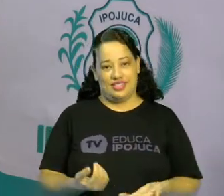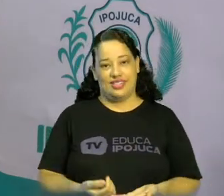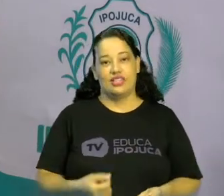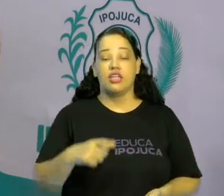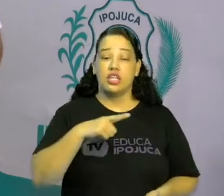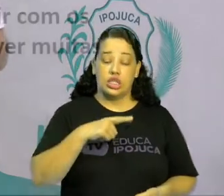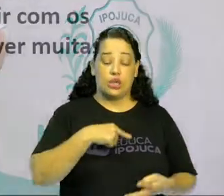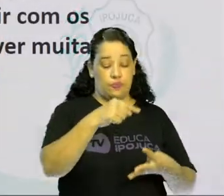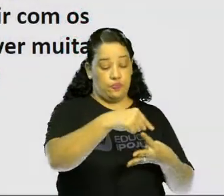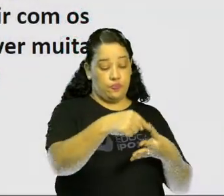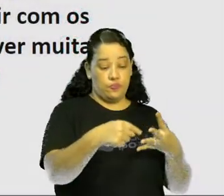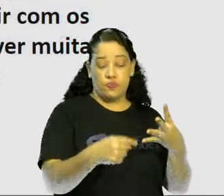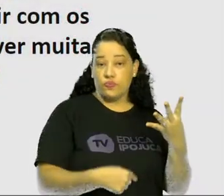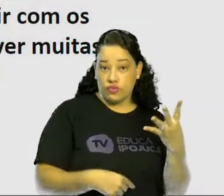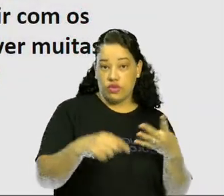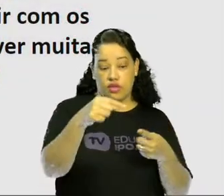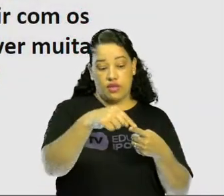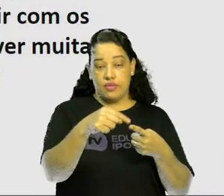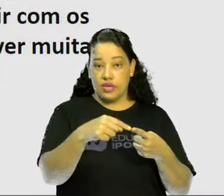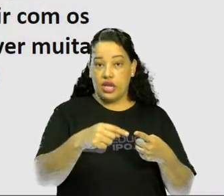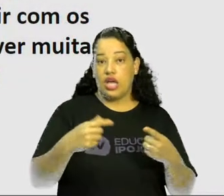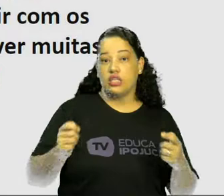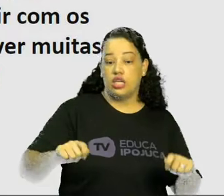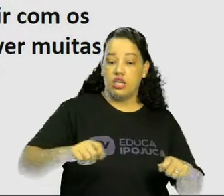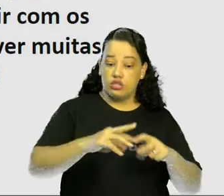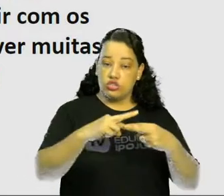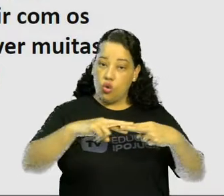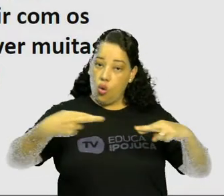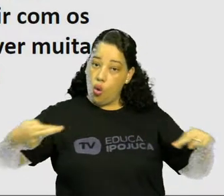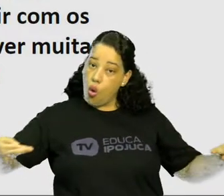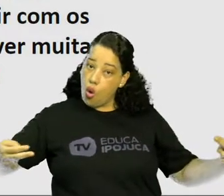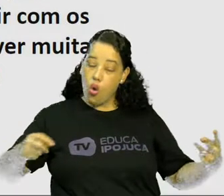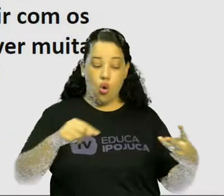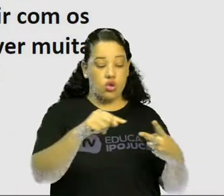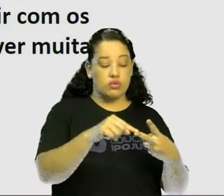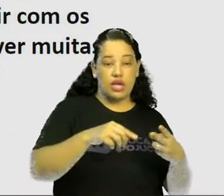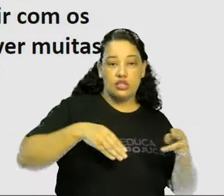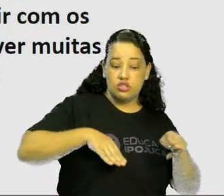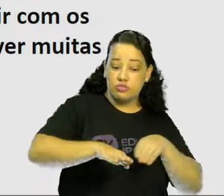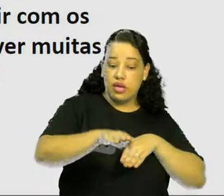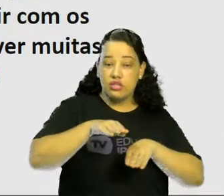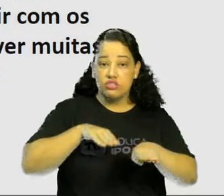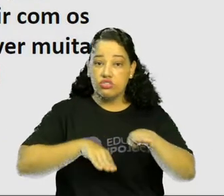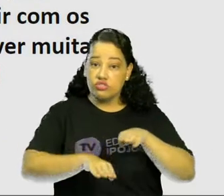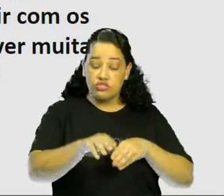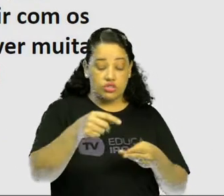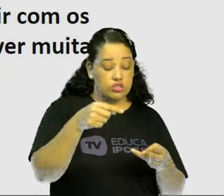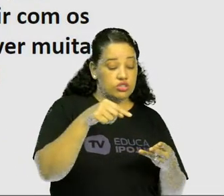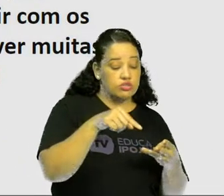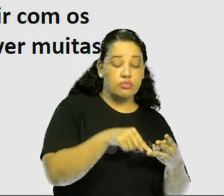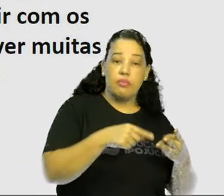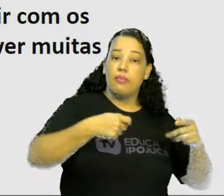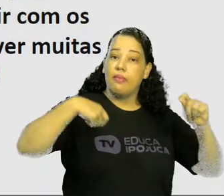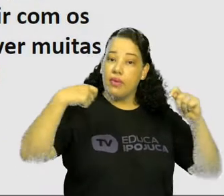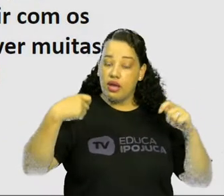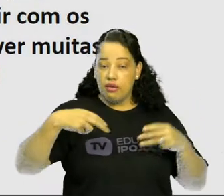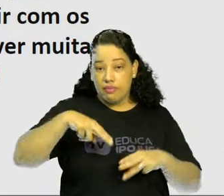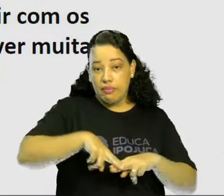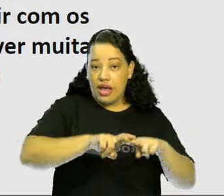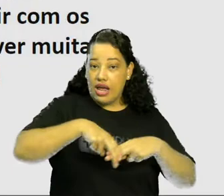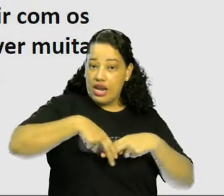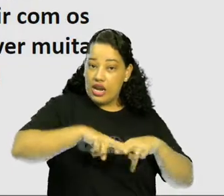tipos de brincadeiras. Brincadeiras de corda, brincadeiras de patinete, brincadeiras de balanço,